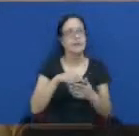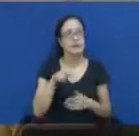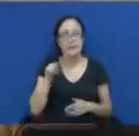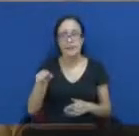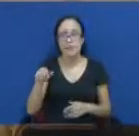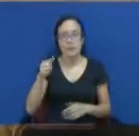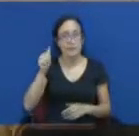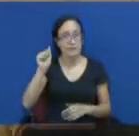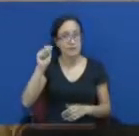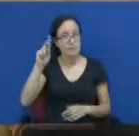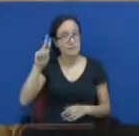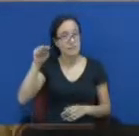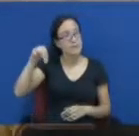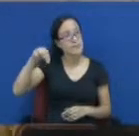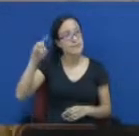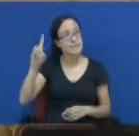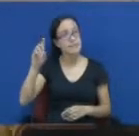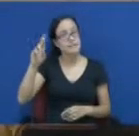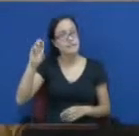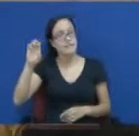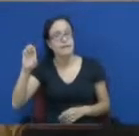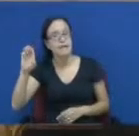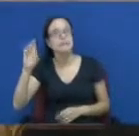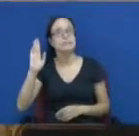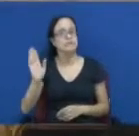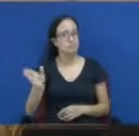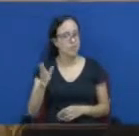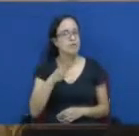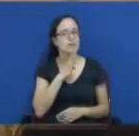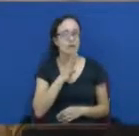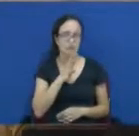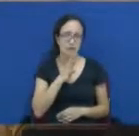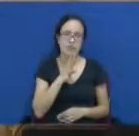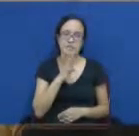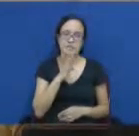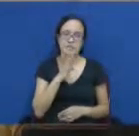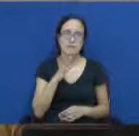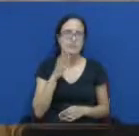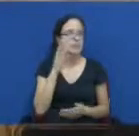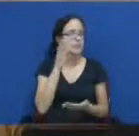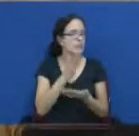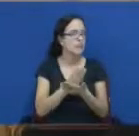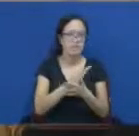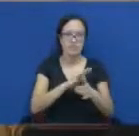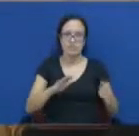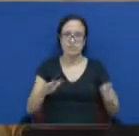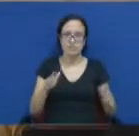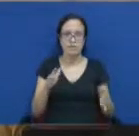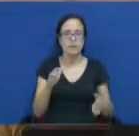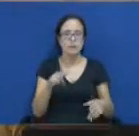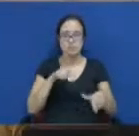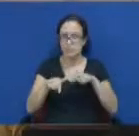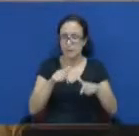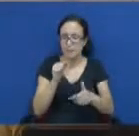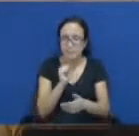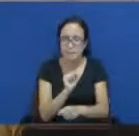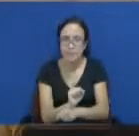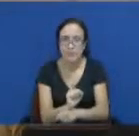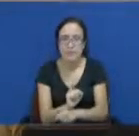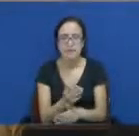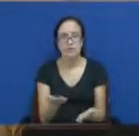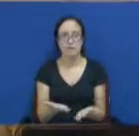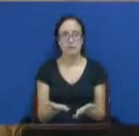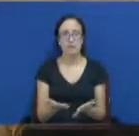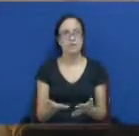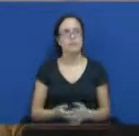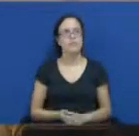bem o procedimento portanto a presidência suspenderá os trabalhos e os vereadores que assim o desejarem poderão ficar no plenário para tratar desse